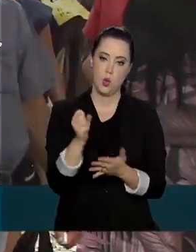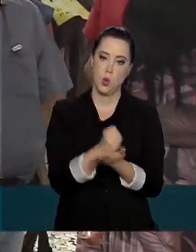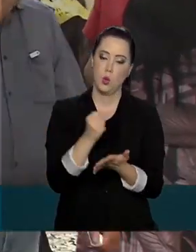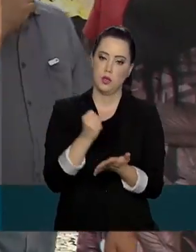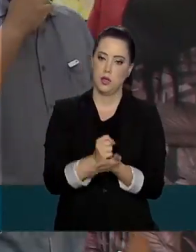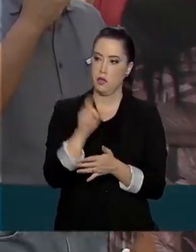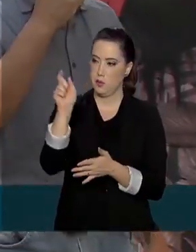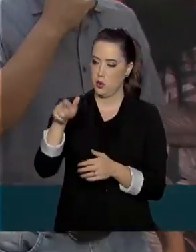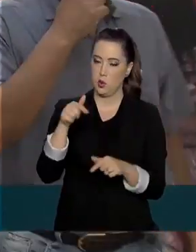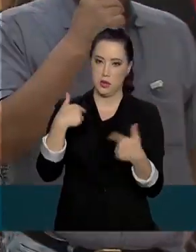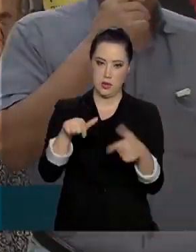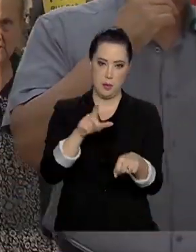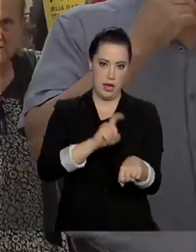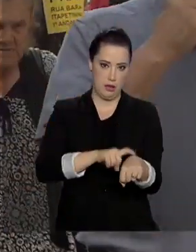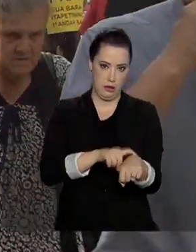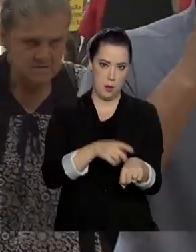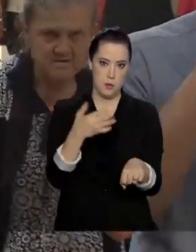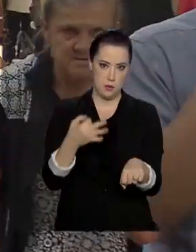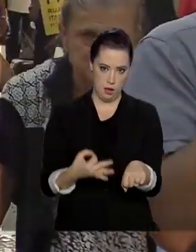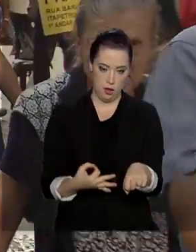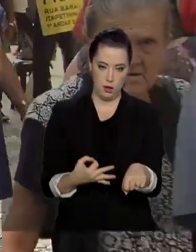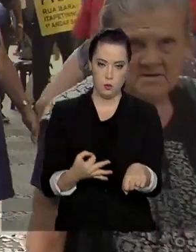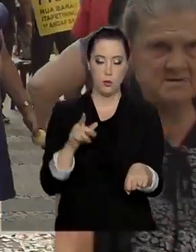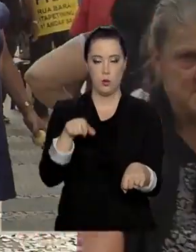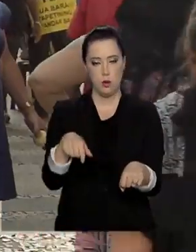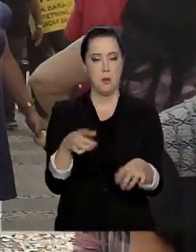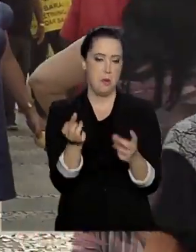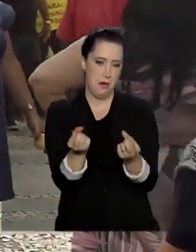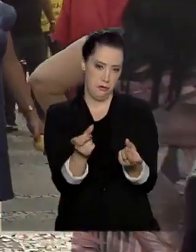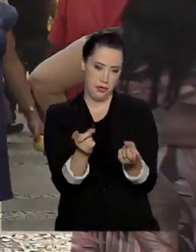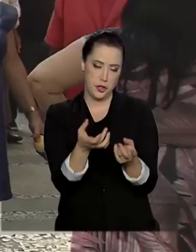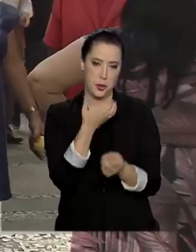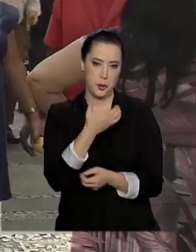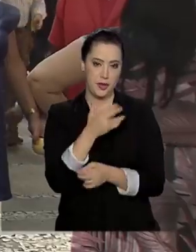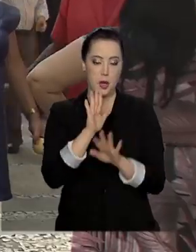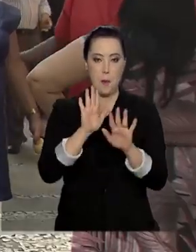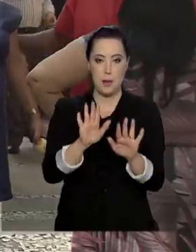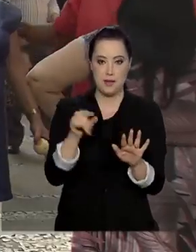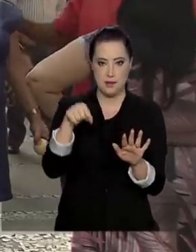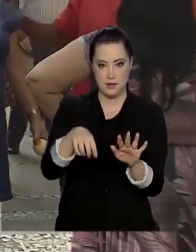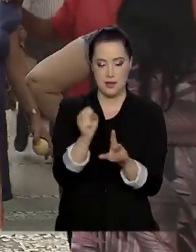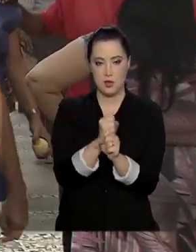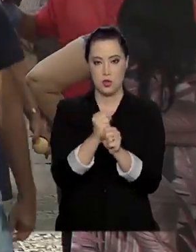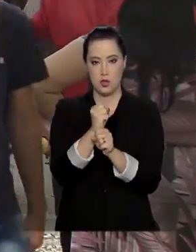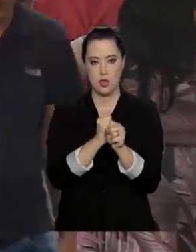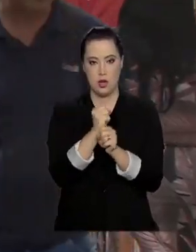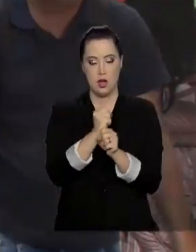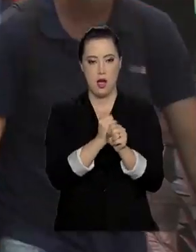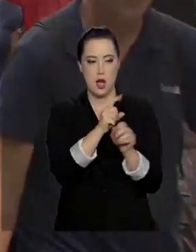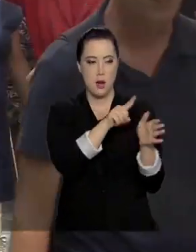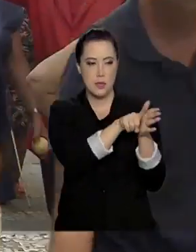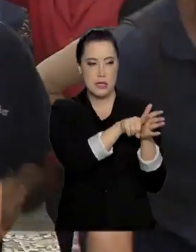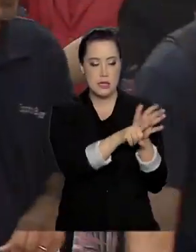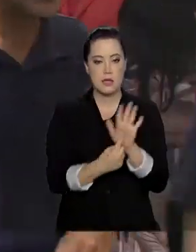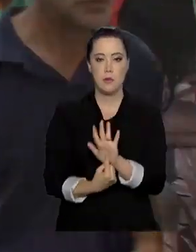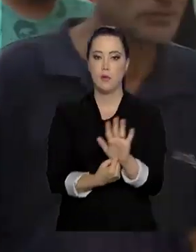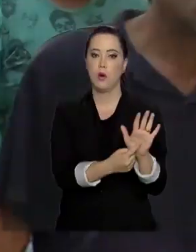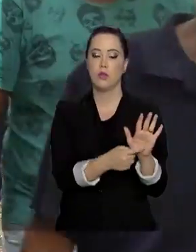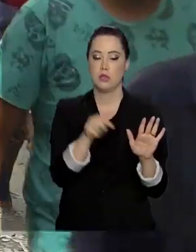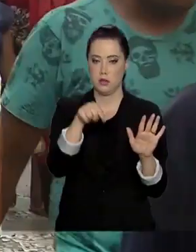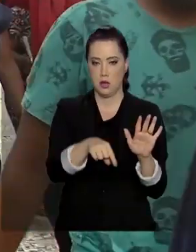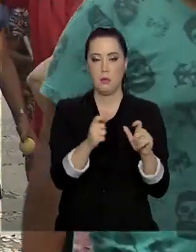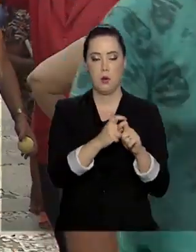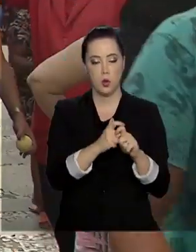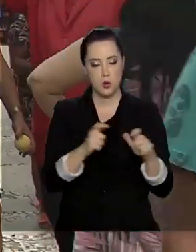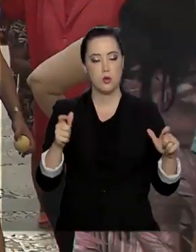funcionários temporários para as vendas de Natal. Mas este ano, segundo os economistas, há um fator a mais que ajuda